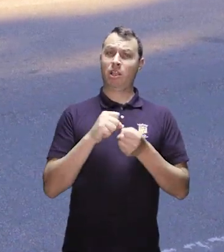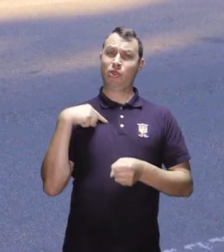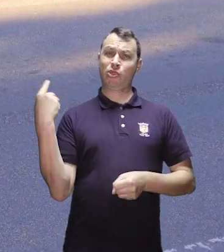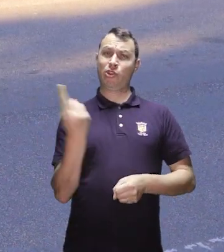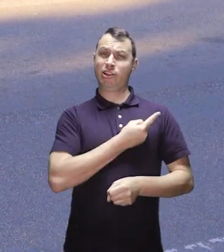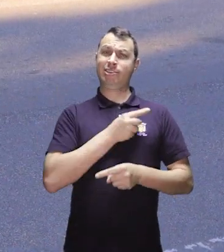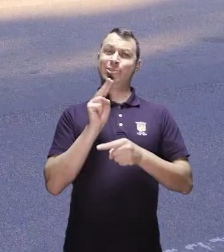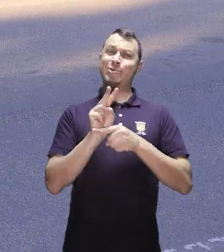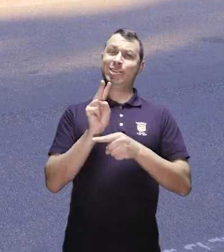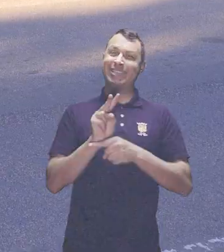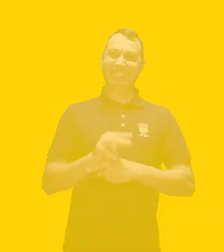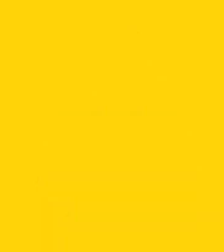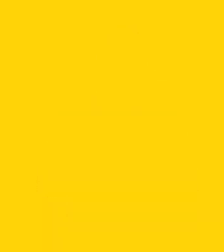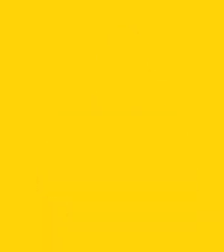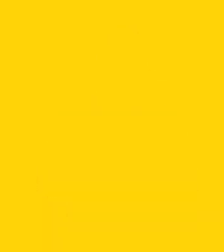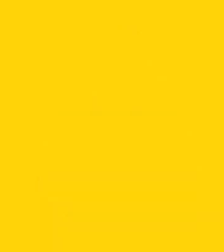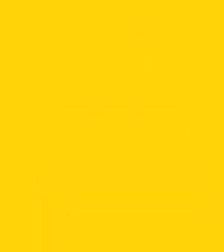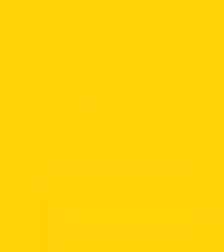faz, a gente cuida.